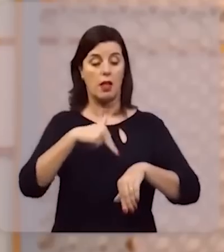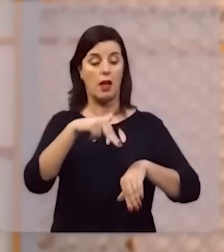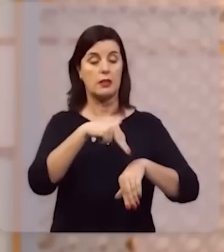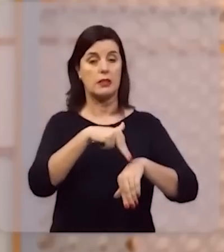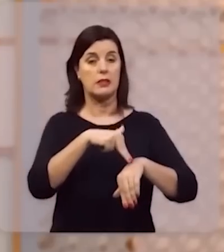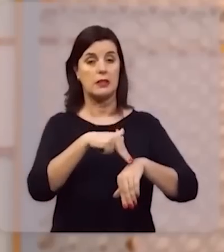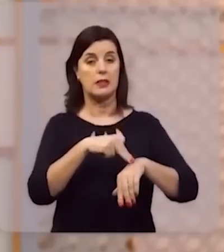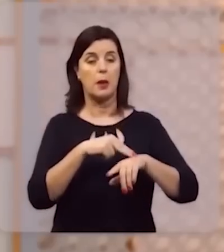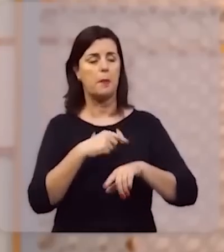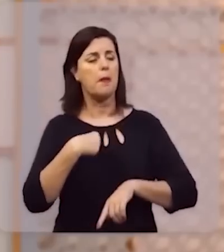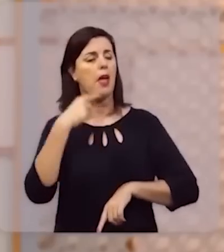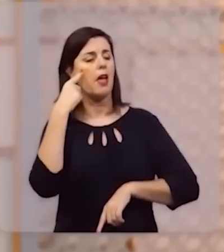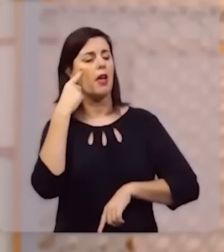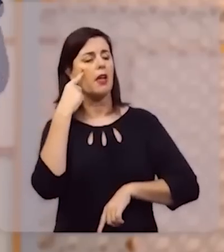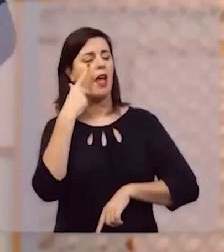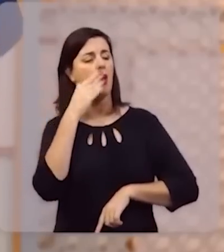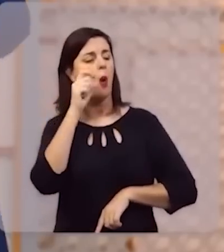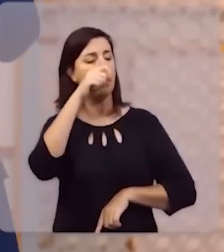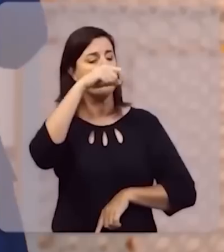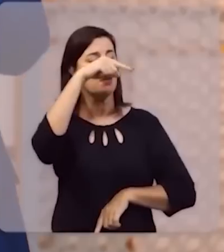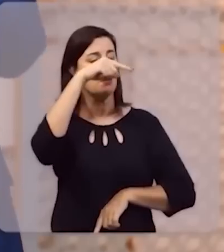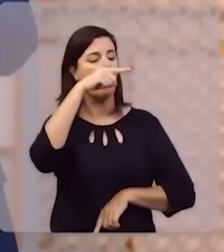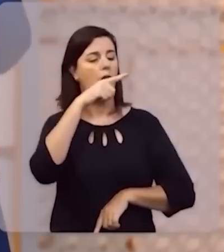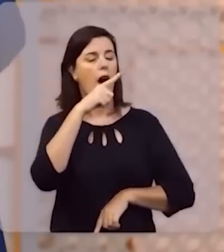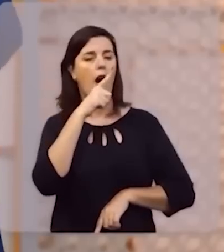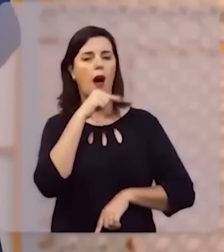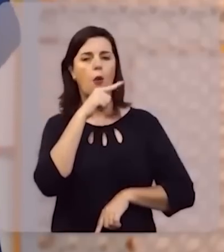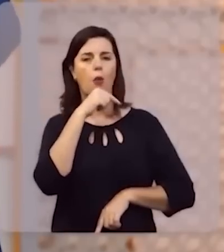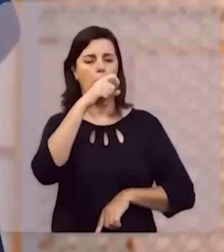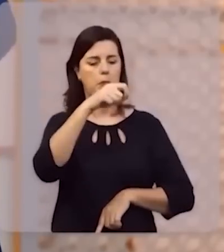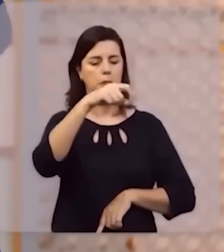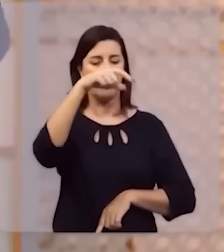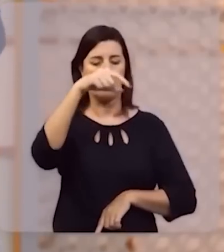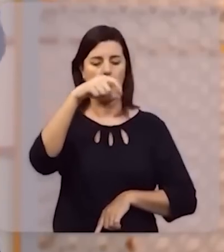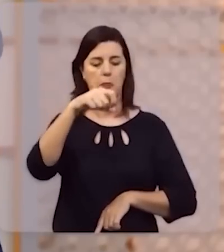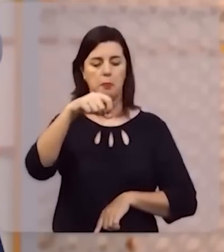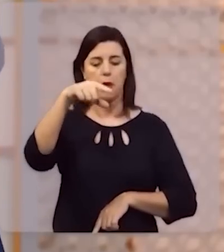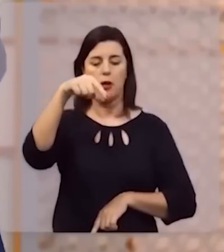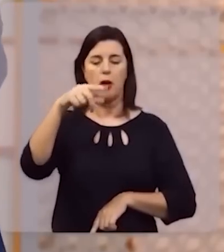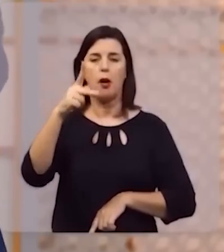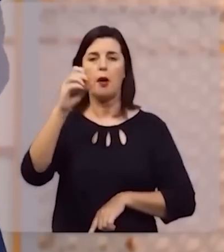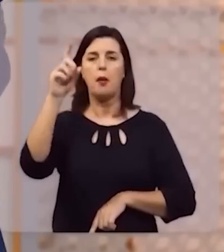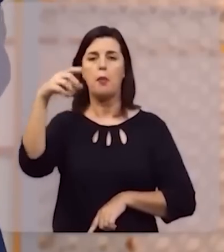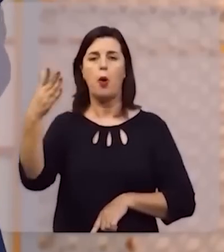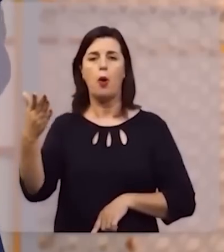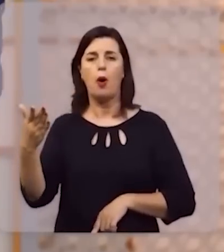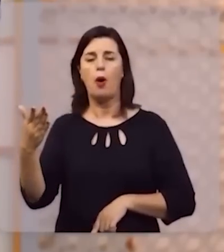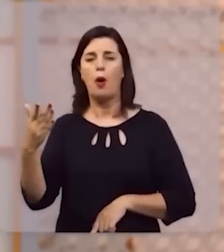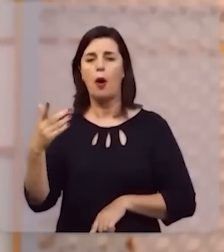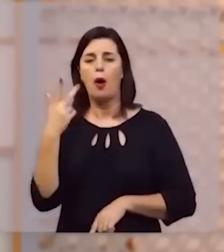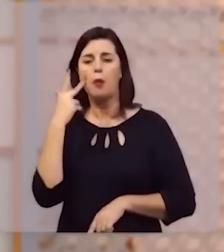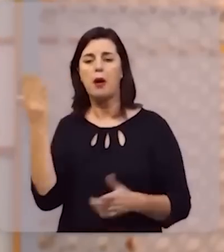são consideradas por ele como um pingo que cai num balde. Como um pó numa balança de precisão.